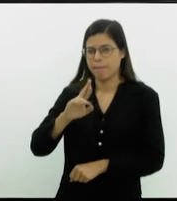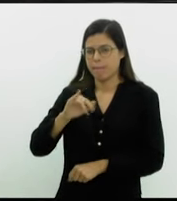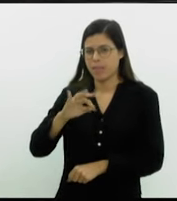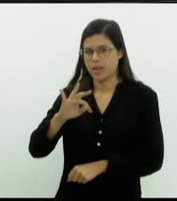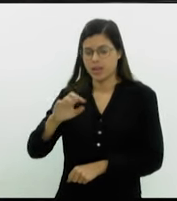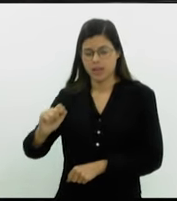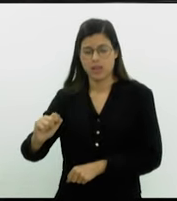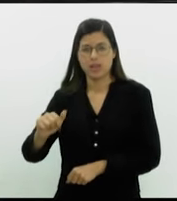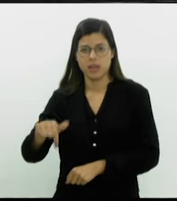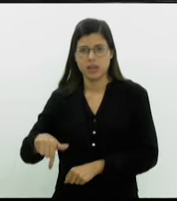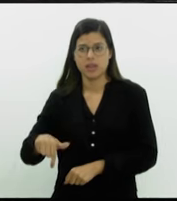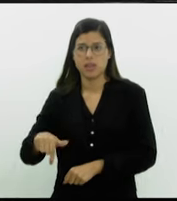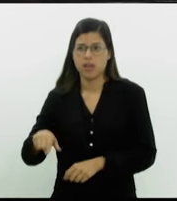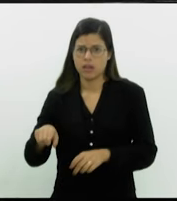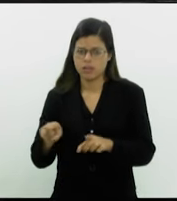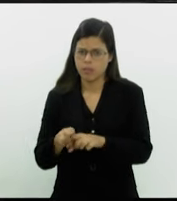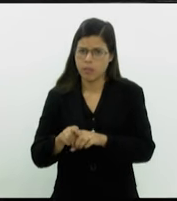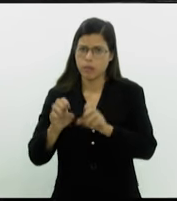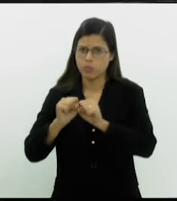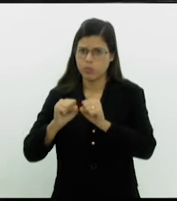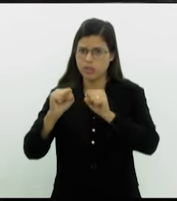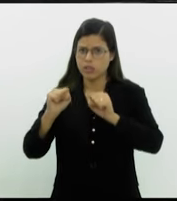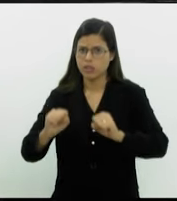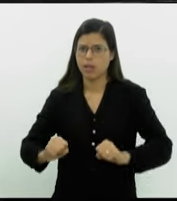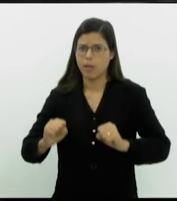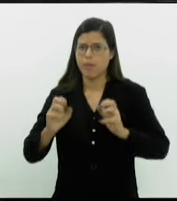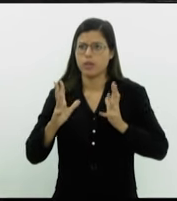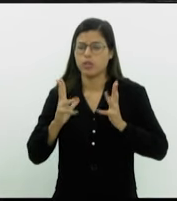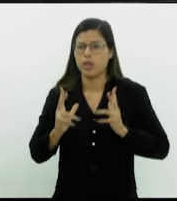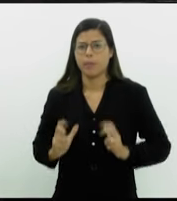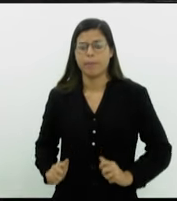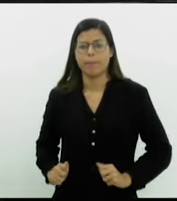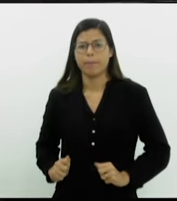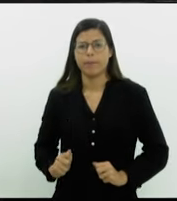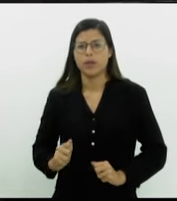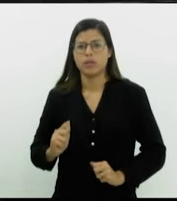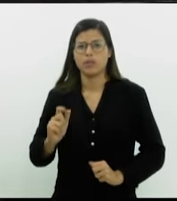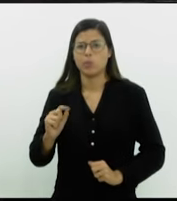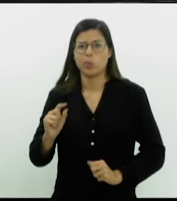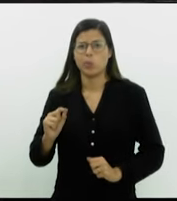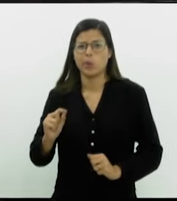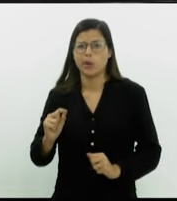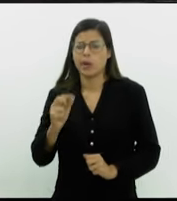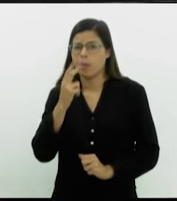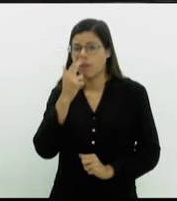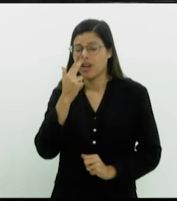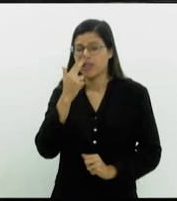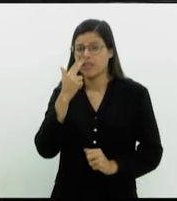o sistema de drenagem, estavam praticamente colapsados.